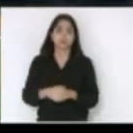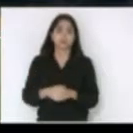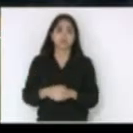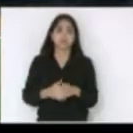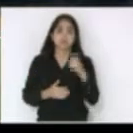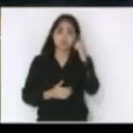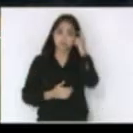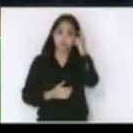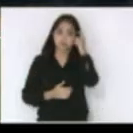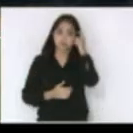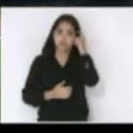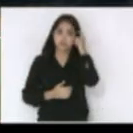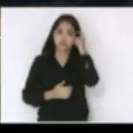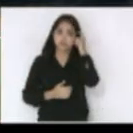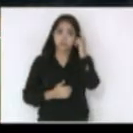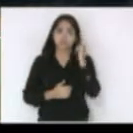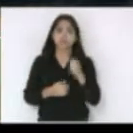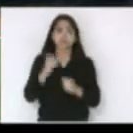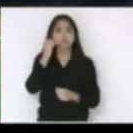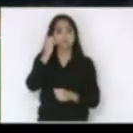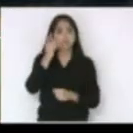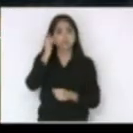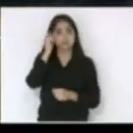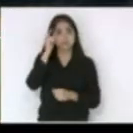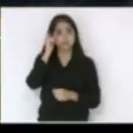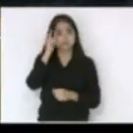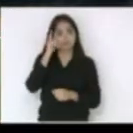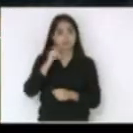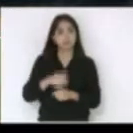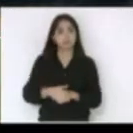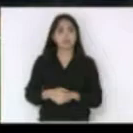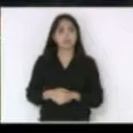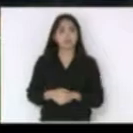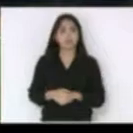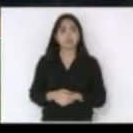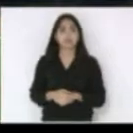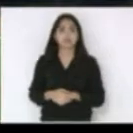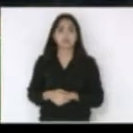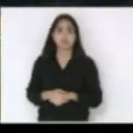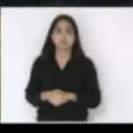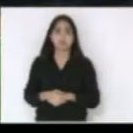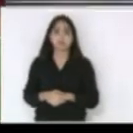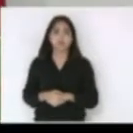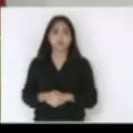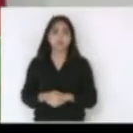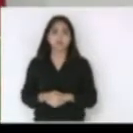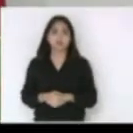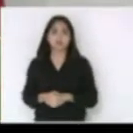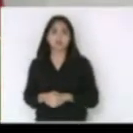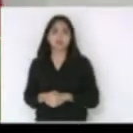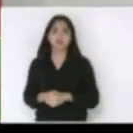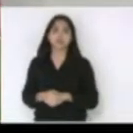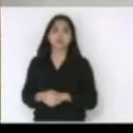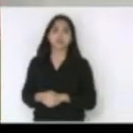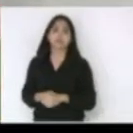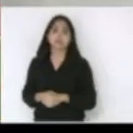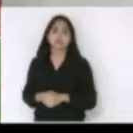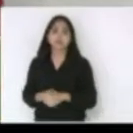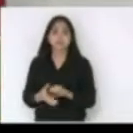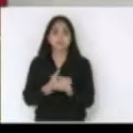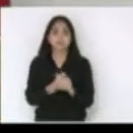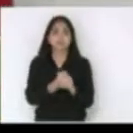a palavra deputado César Valduga por até 10 minutos gostaria de cumprimentar vossa